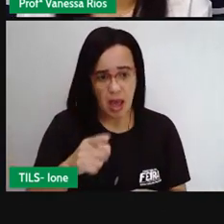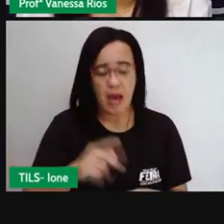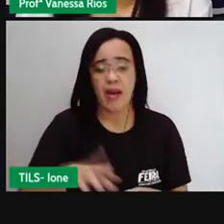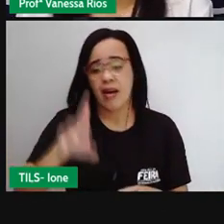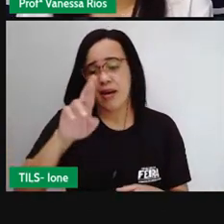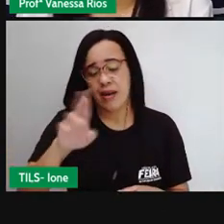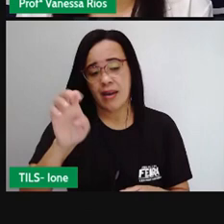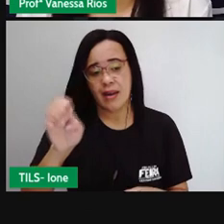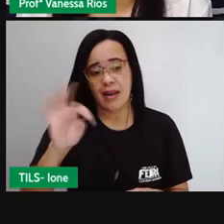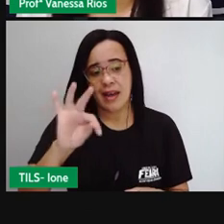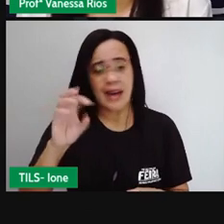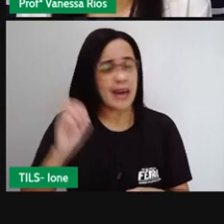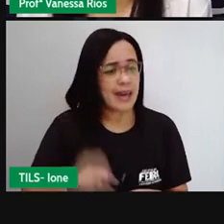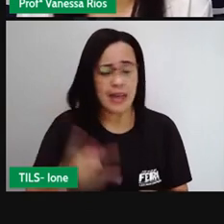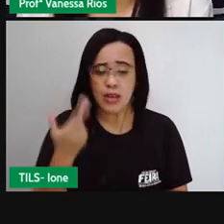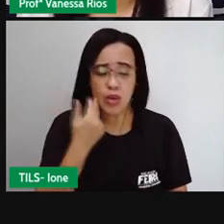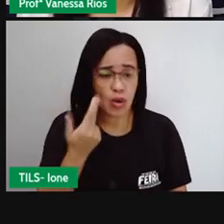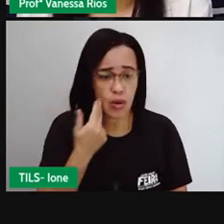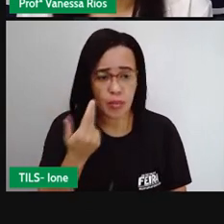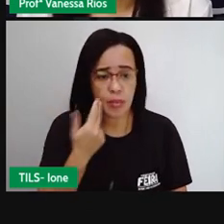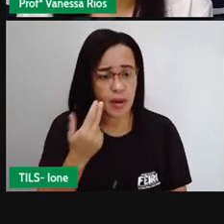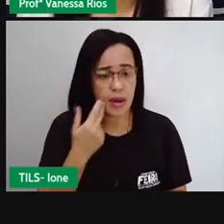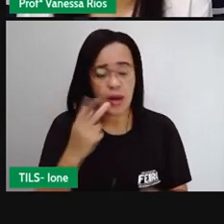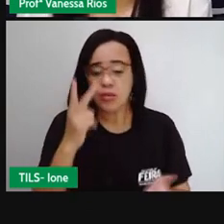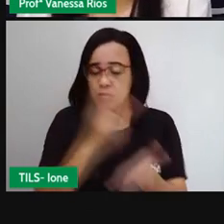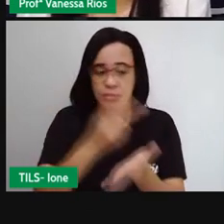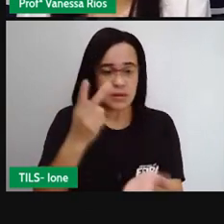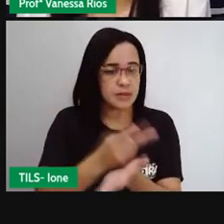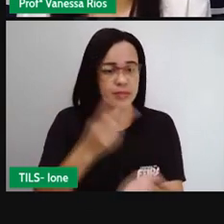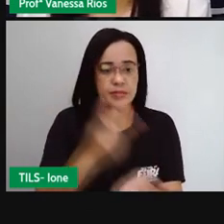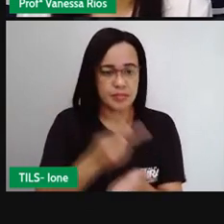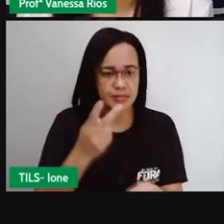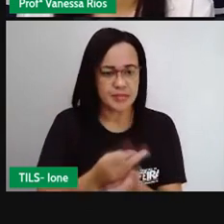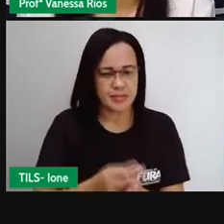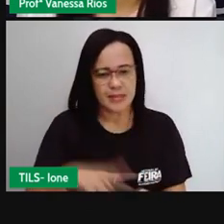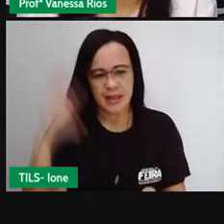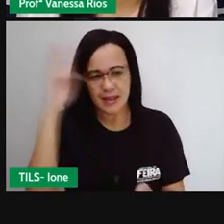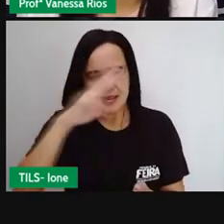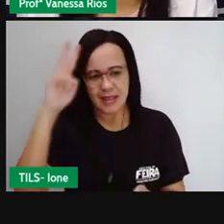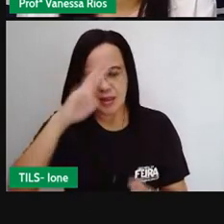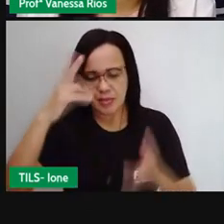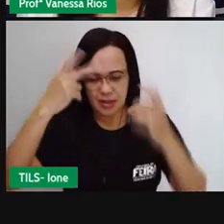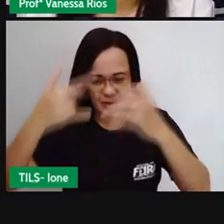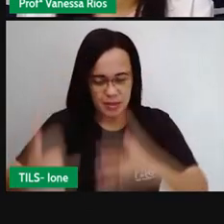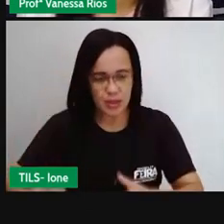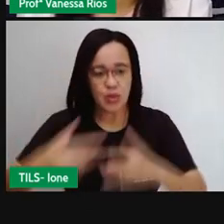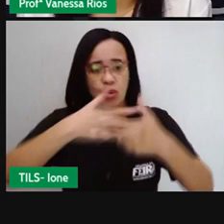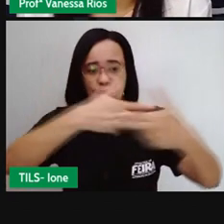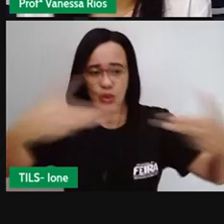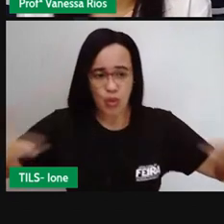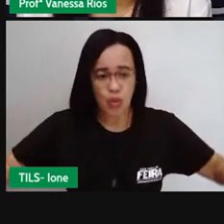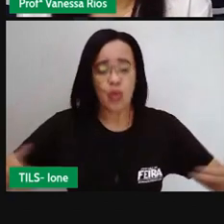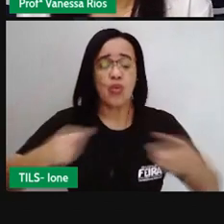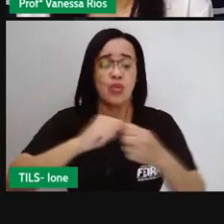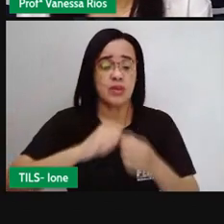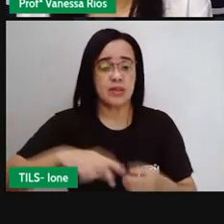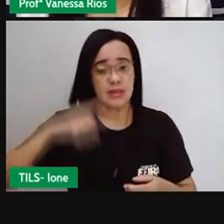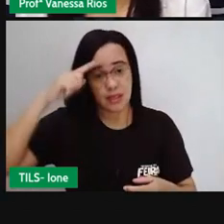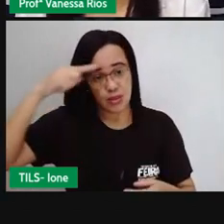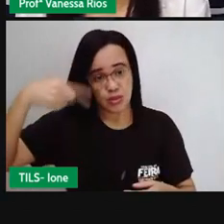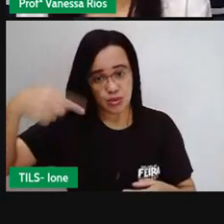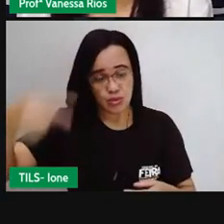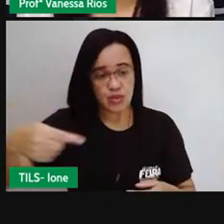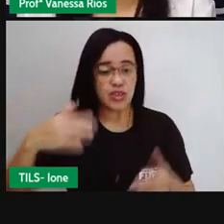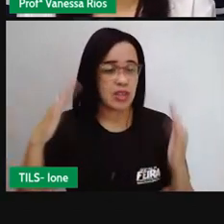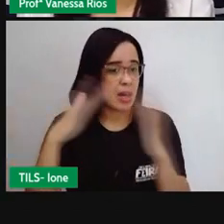graus. Lembra aí a Pró falou que os ângulos estão presentes em diversos objetos, né, em situações do nosso dia a dia. E